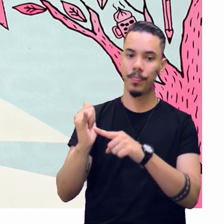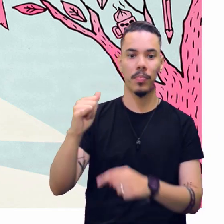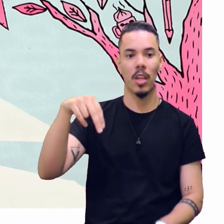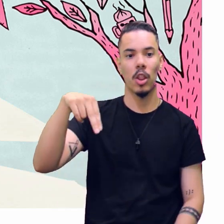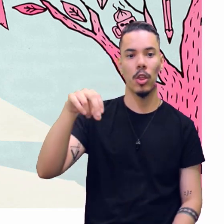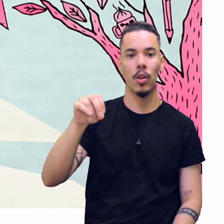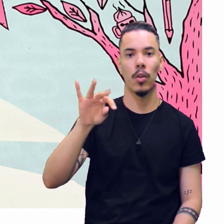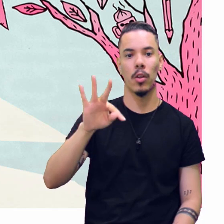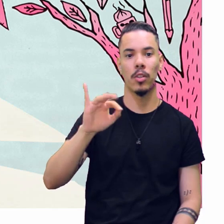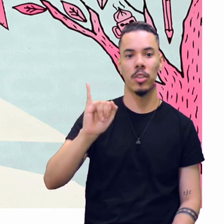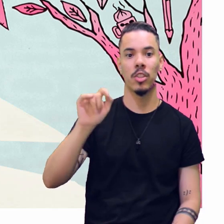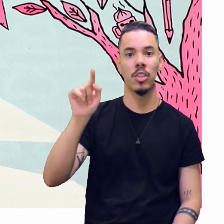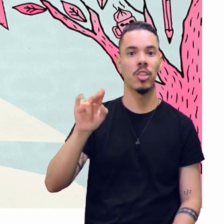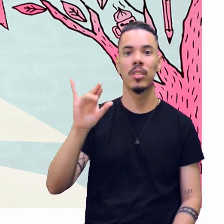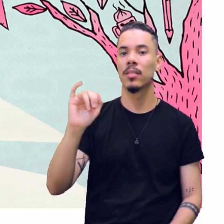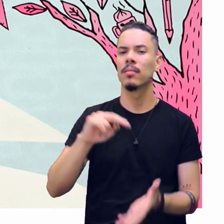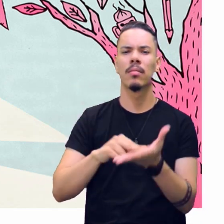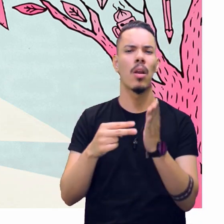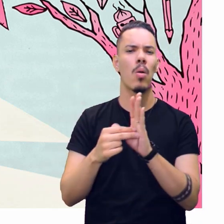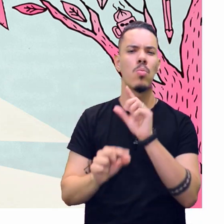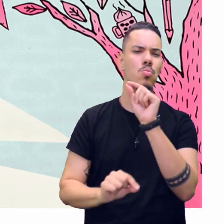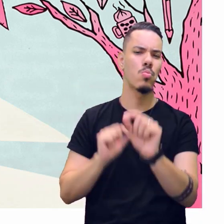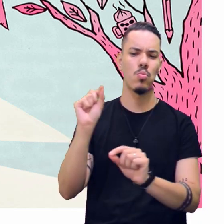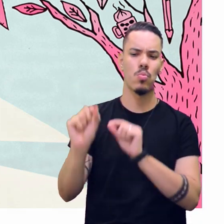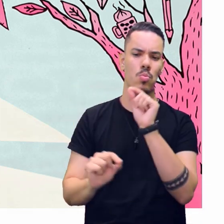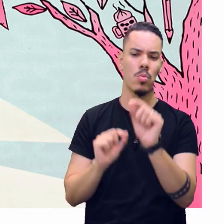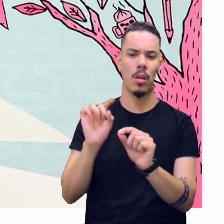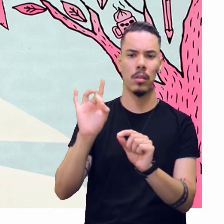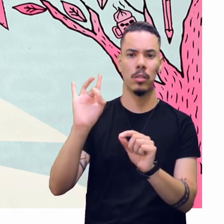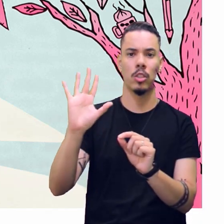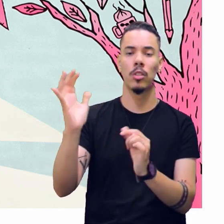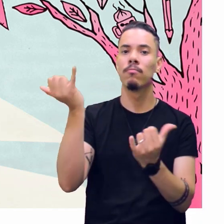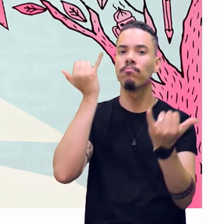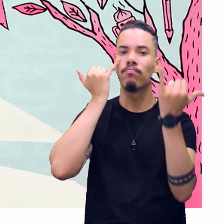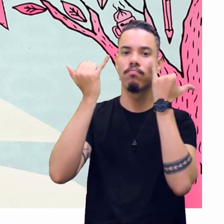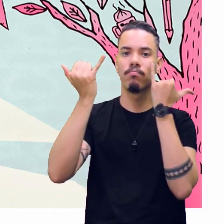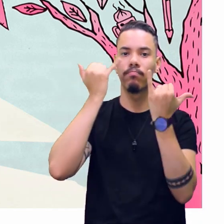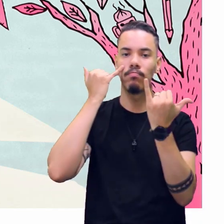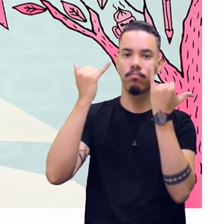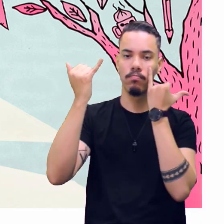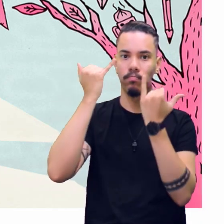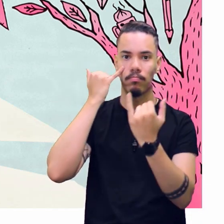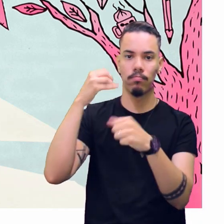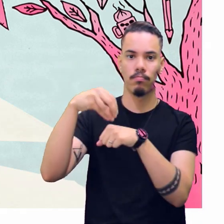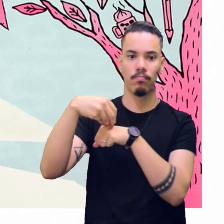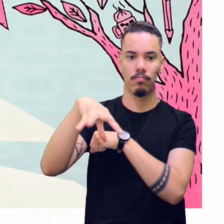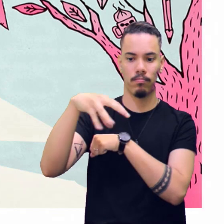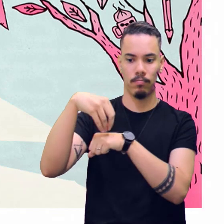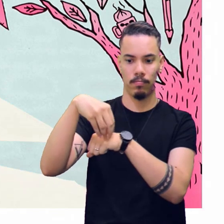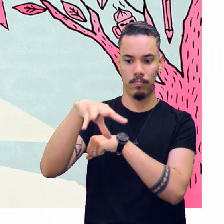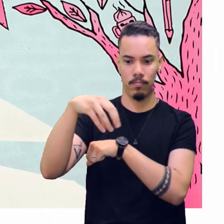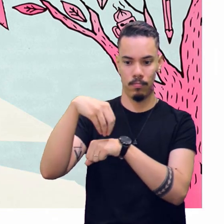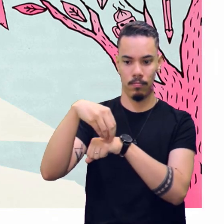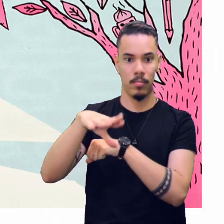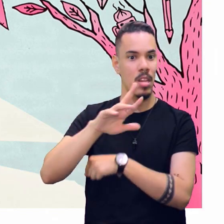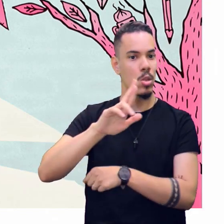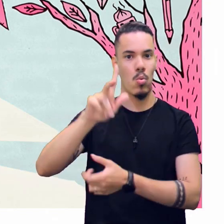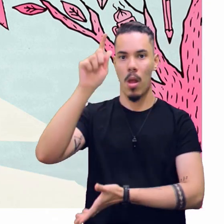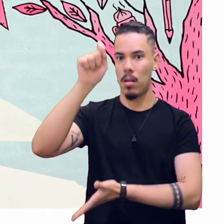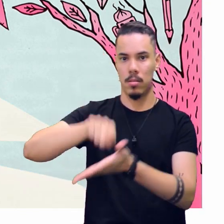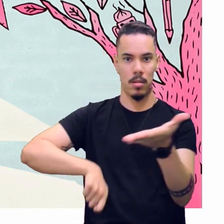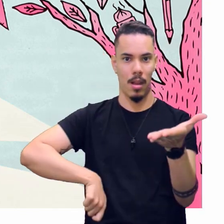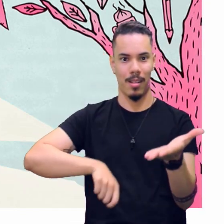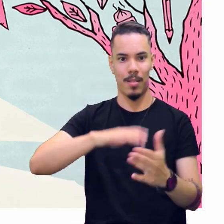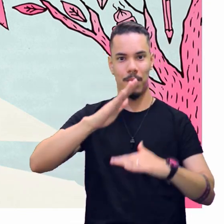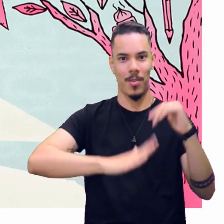quê, tá certo? É superficial, vai passando uma informação, tá? E ela não é assinada pelo